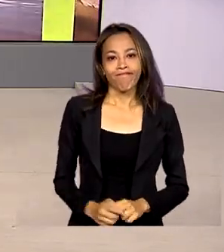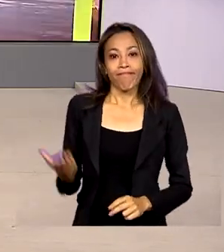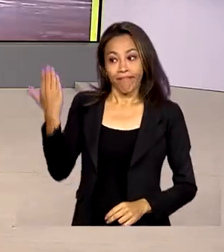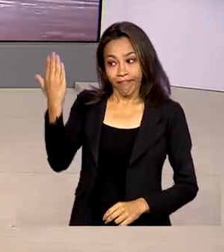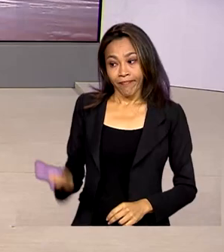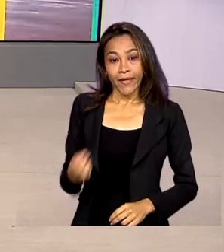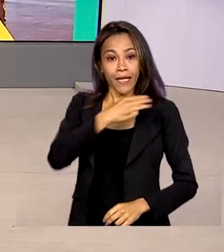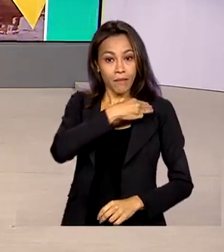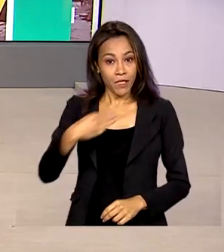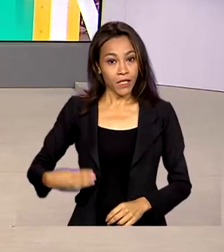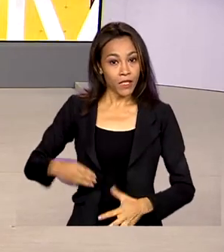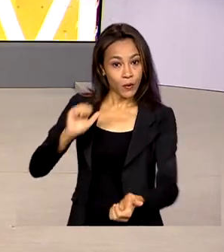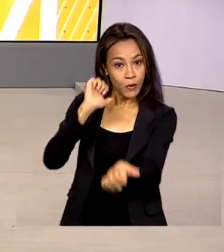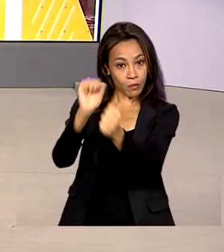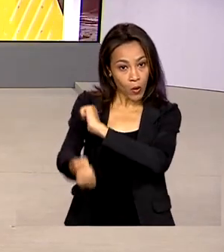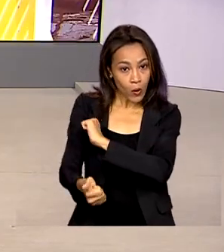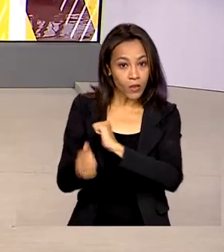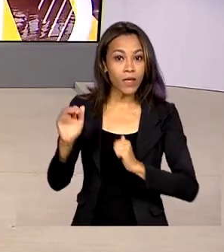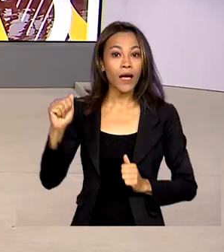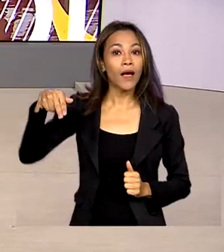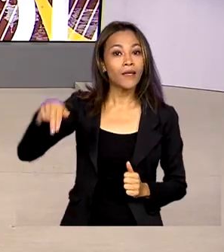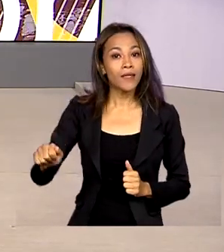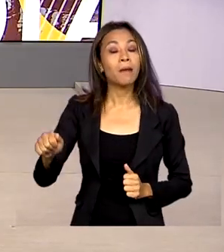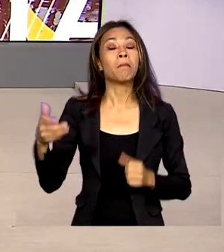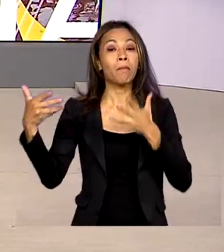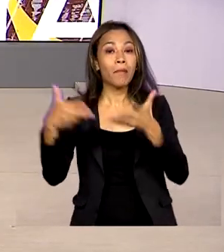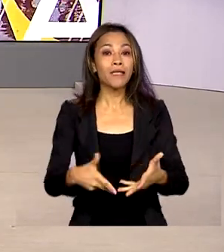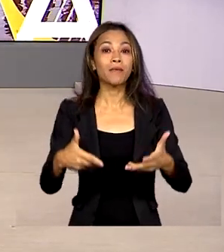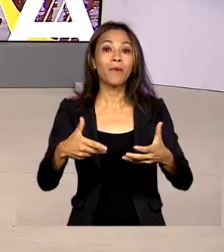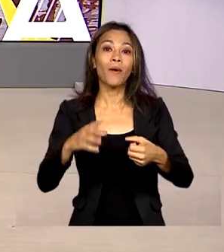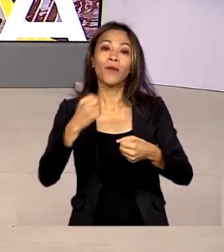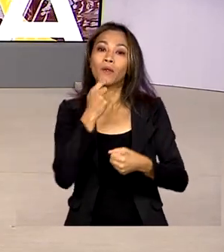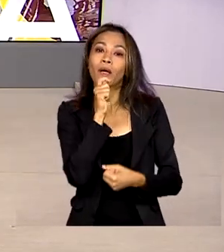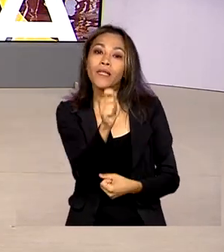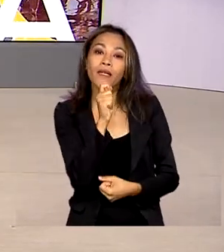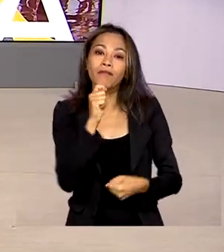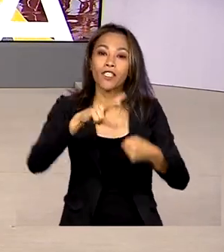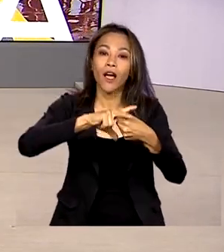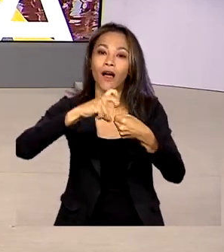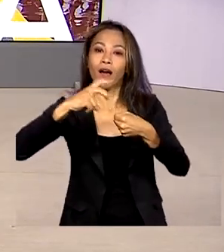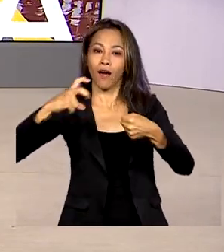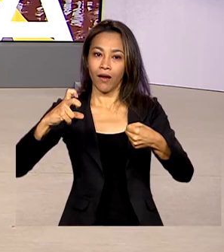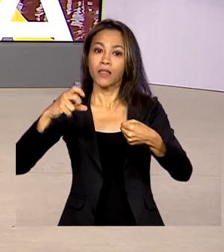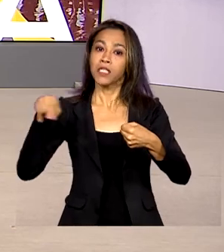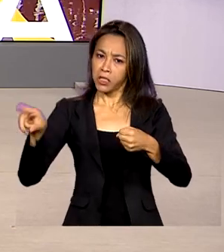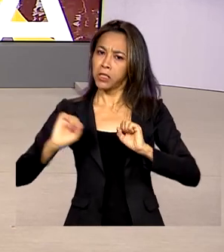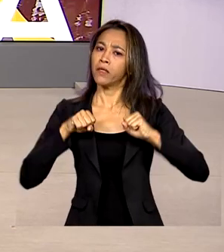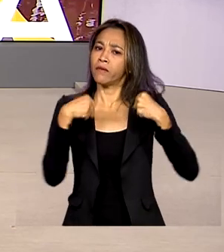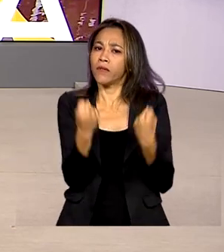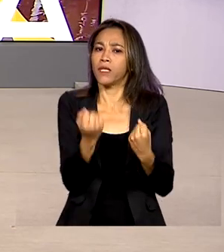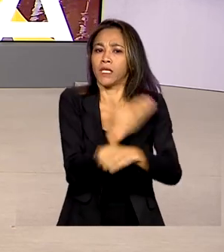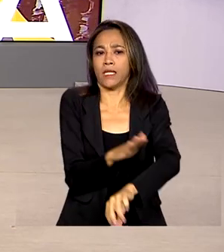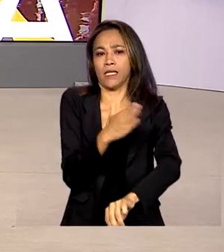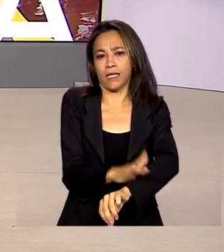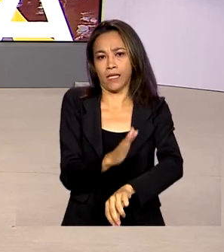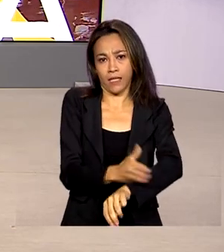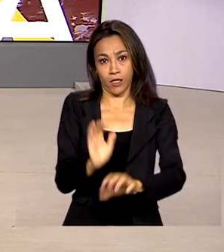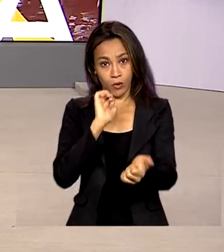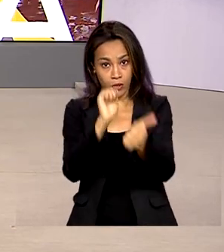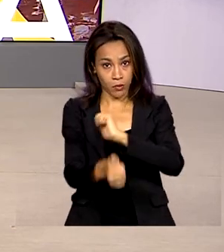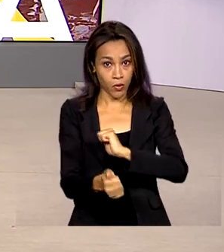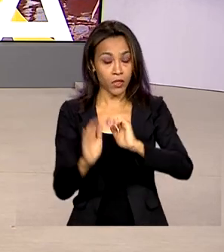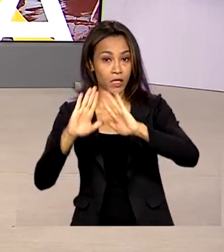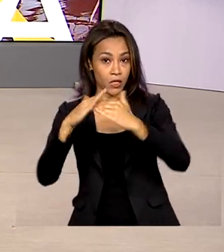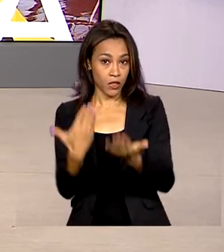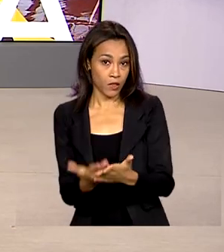esporte, Ana Moser, participou do programa de rádio A Voz do Brasil e defendeu a ampliação da prática esportiva escolar. E falou